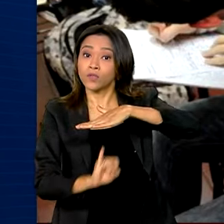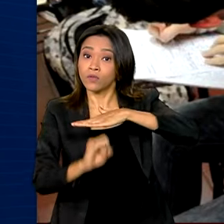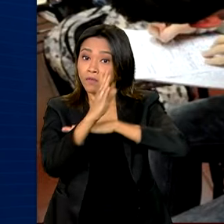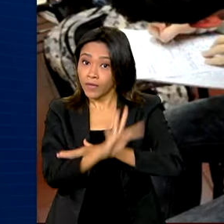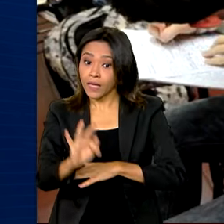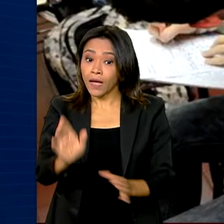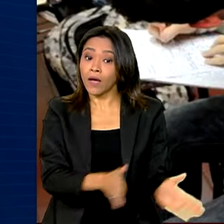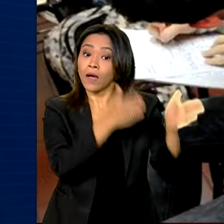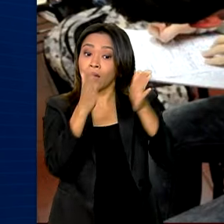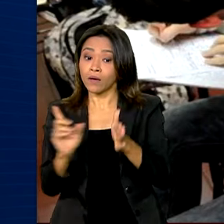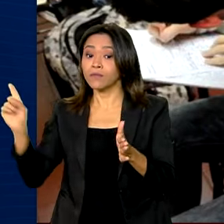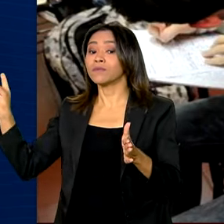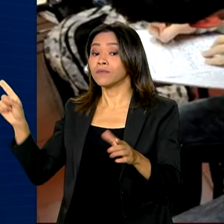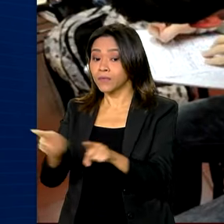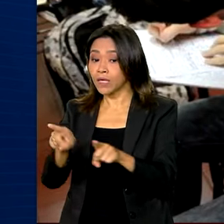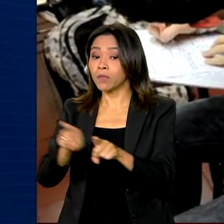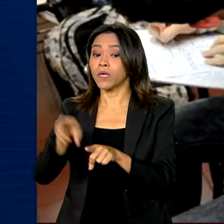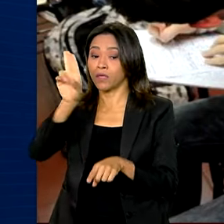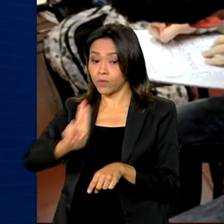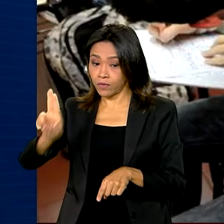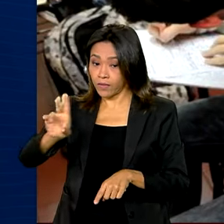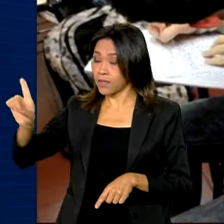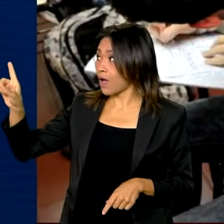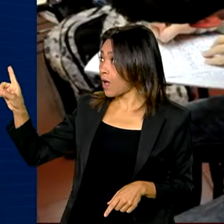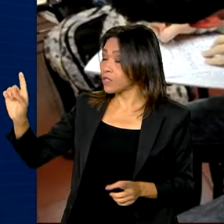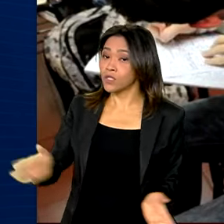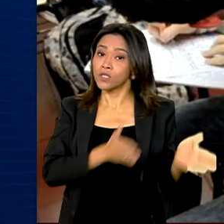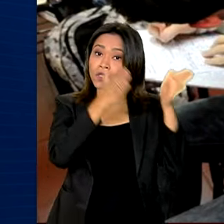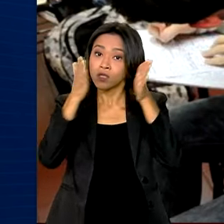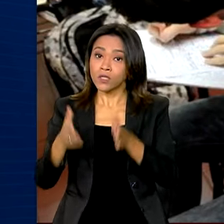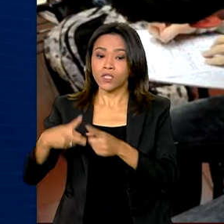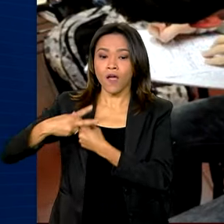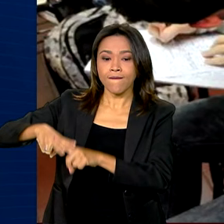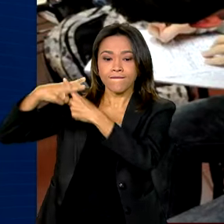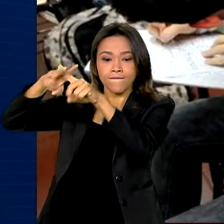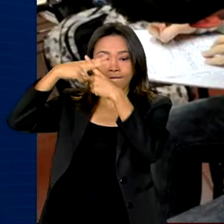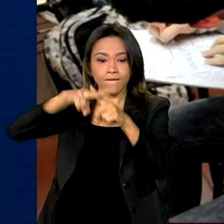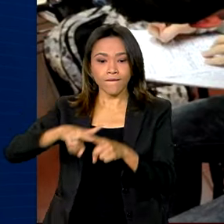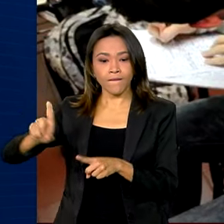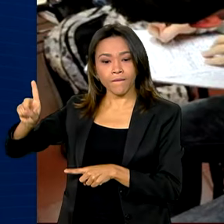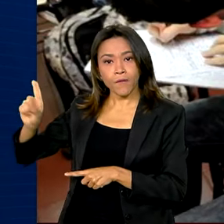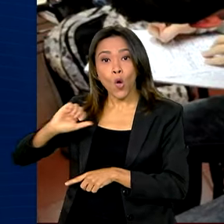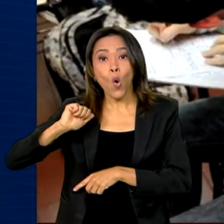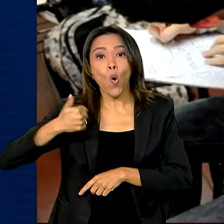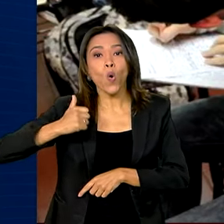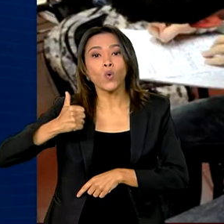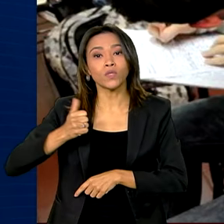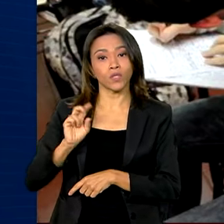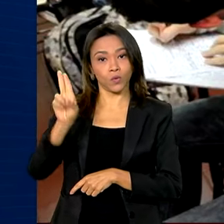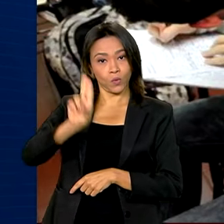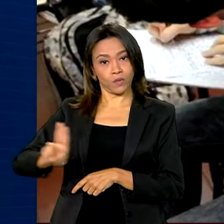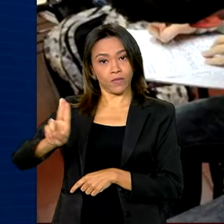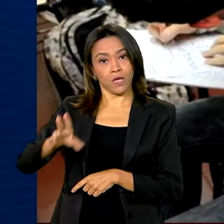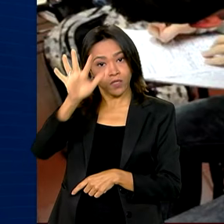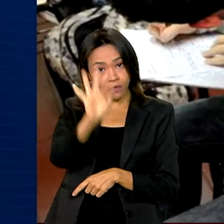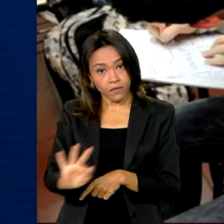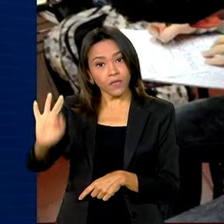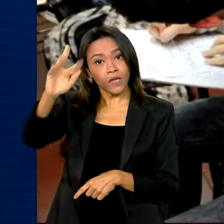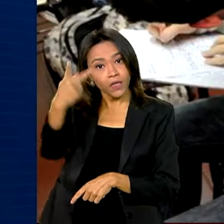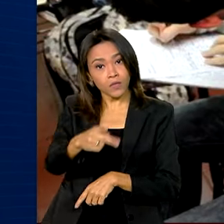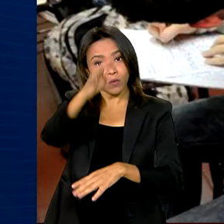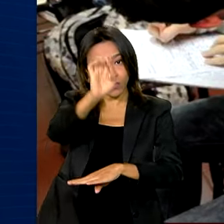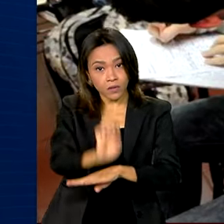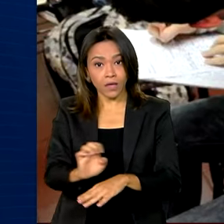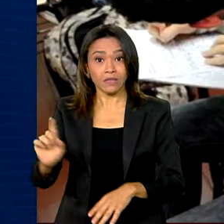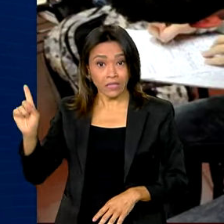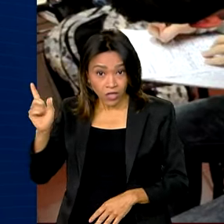Universidade Federal de Ouro Preto, e na reforma e manutenção das 11 universidades federais do estado.